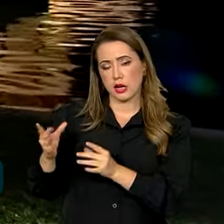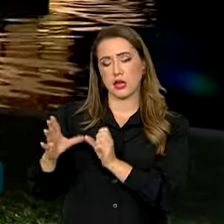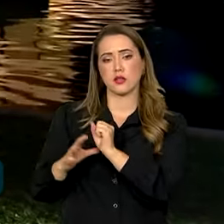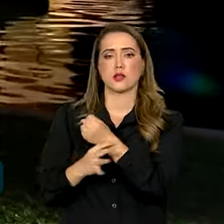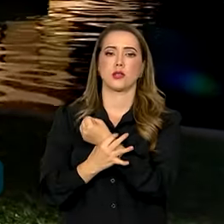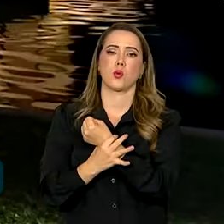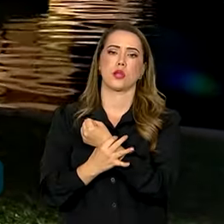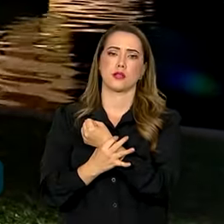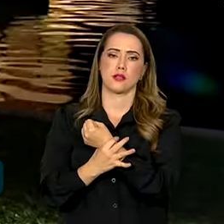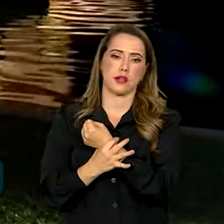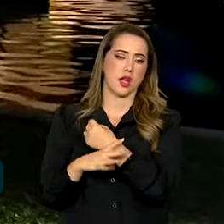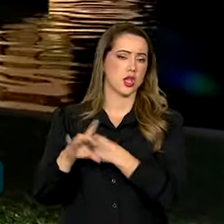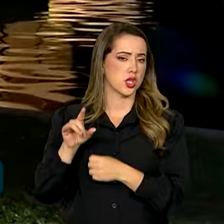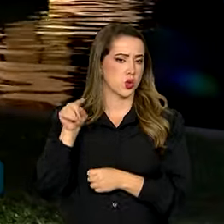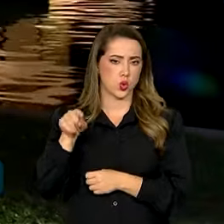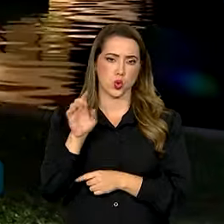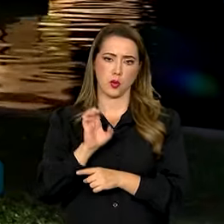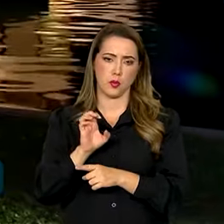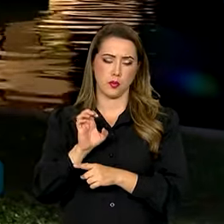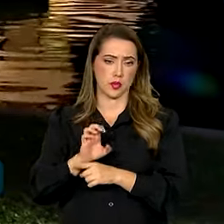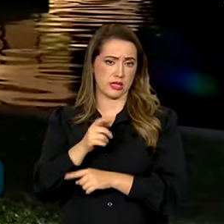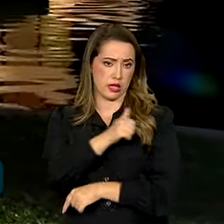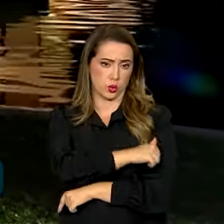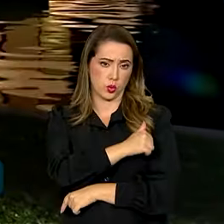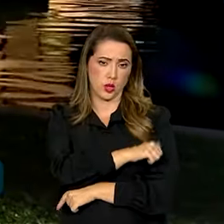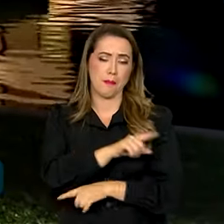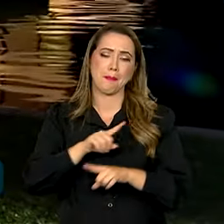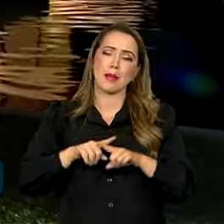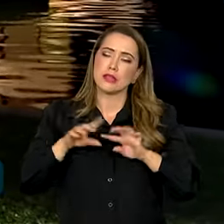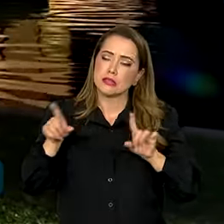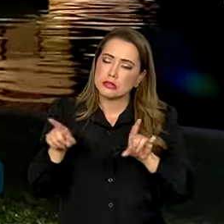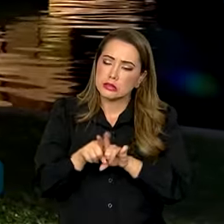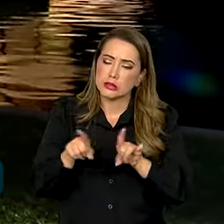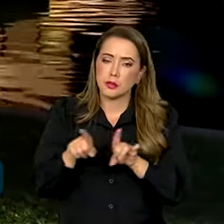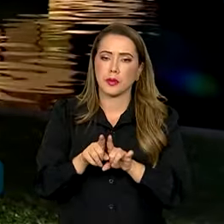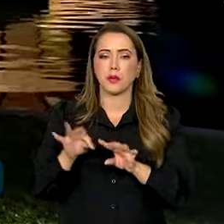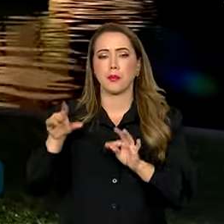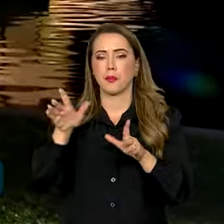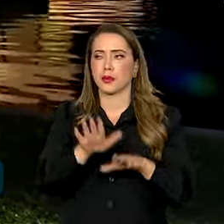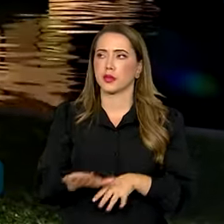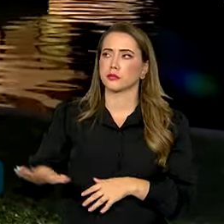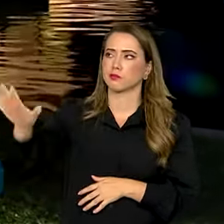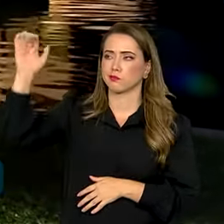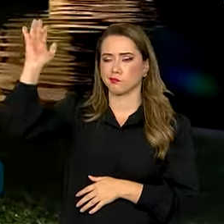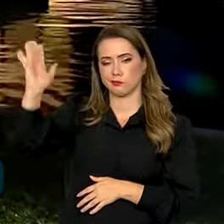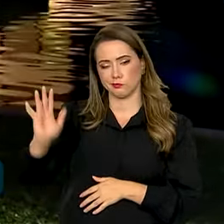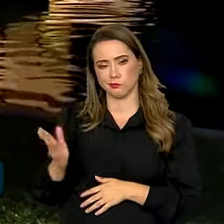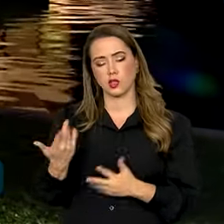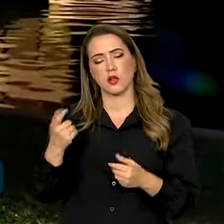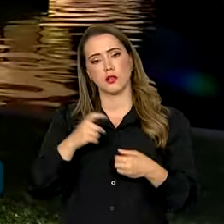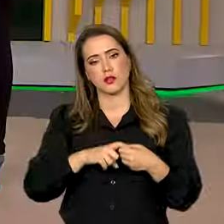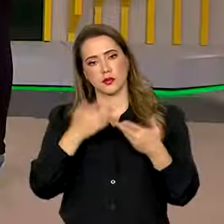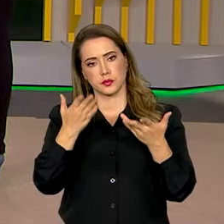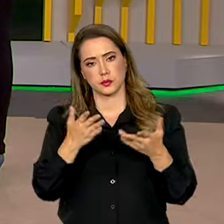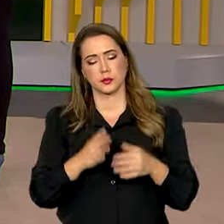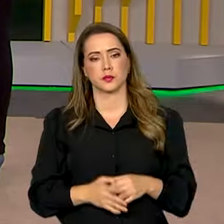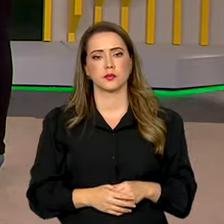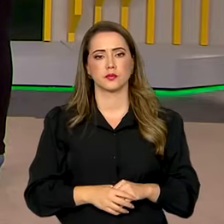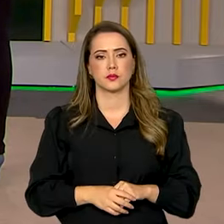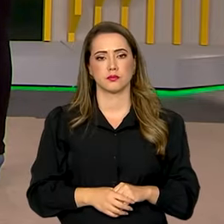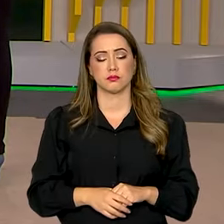segurança pública, não só para o Estado do Rio de Janeiro, mas também para todo o Brasil. Volto com vocês no estúdio.